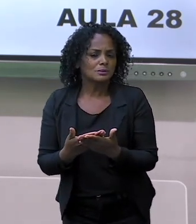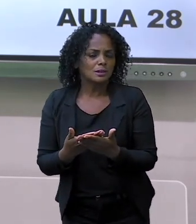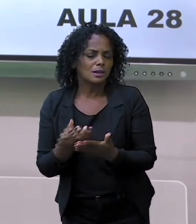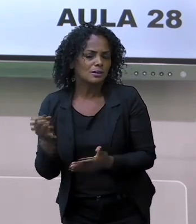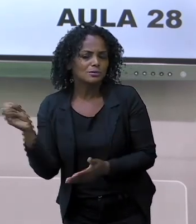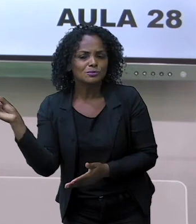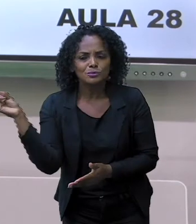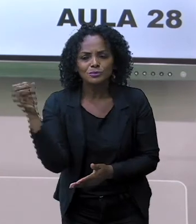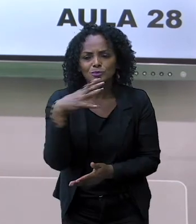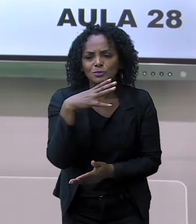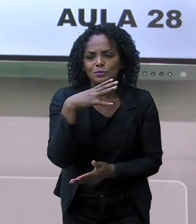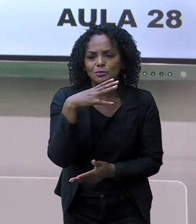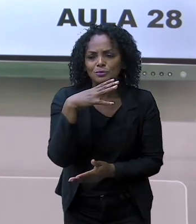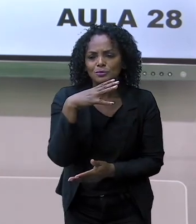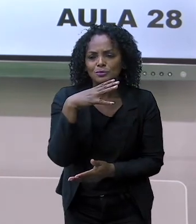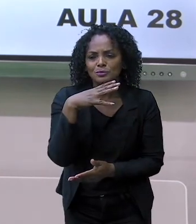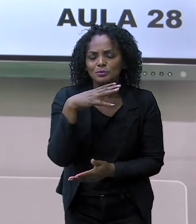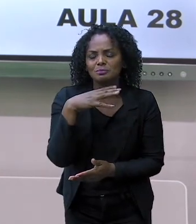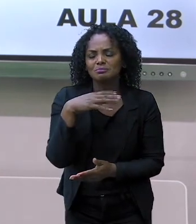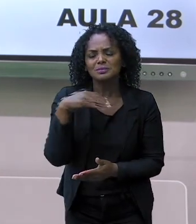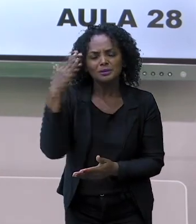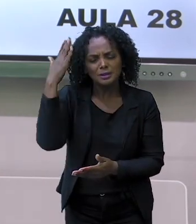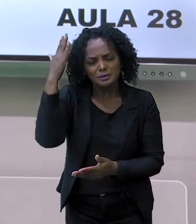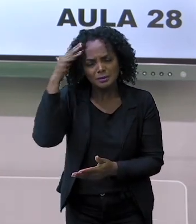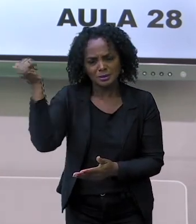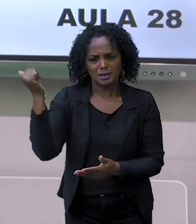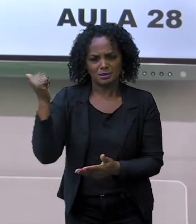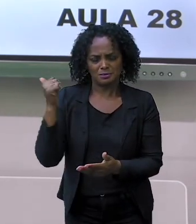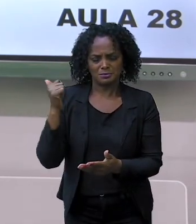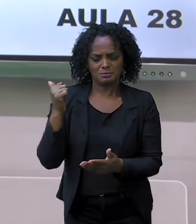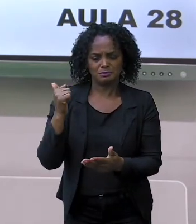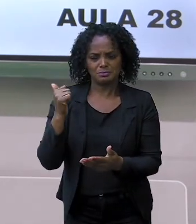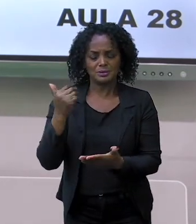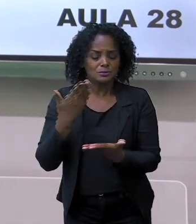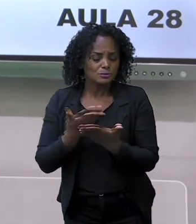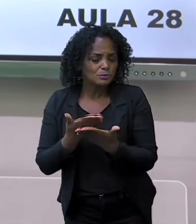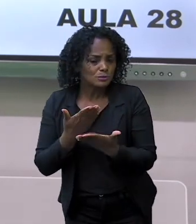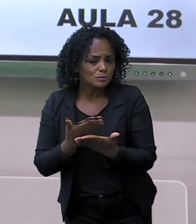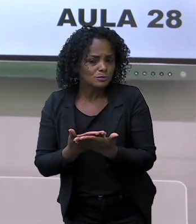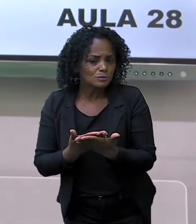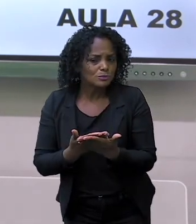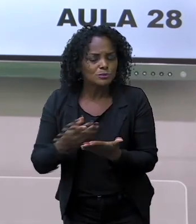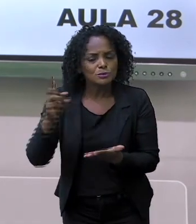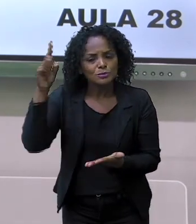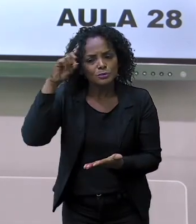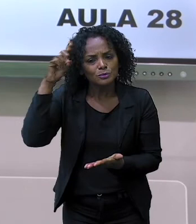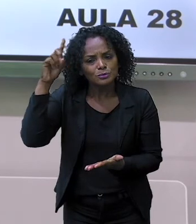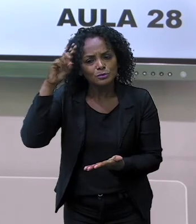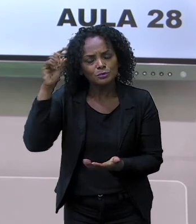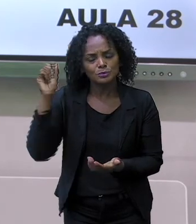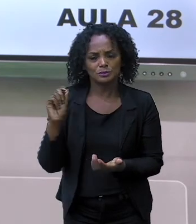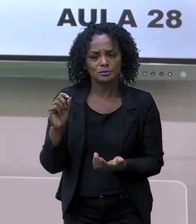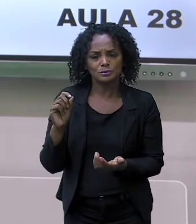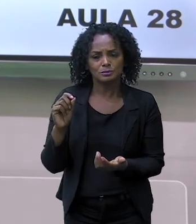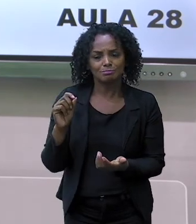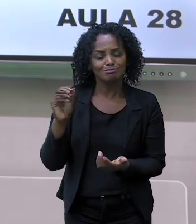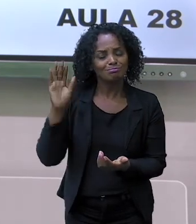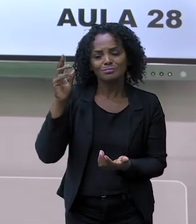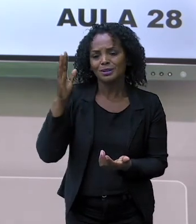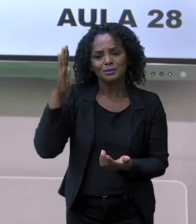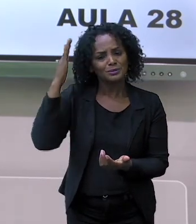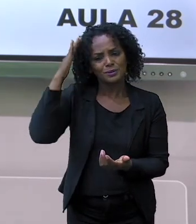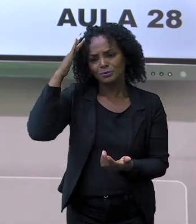novo que a gente já trabalha todo dia, só que às vezes a gente não sabe certo o nome, o nome